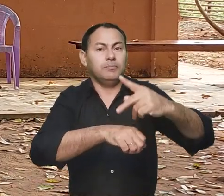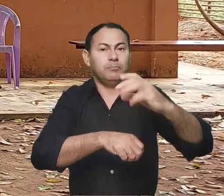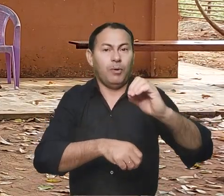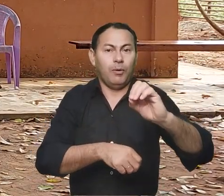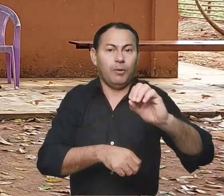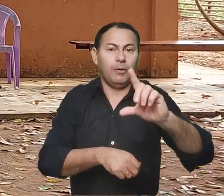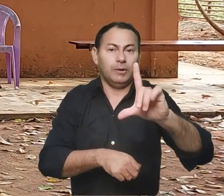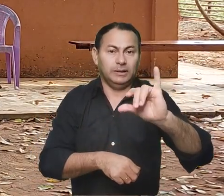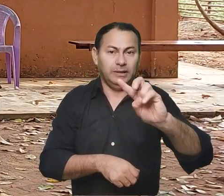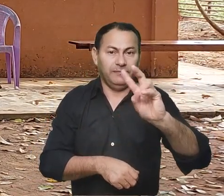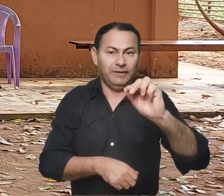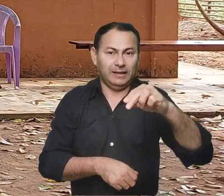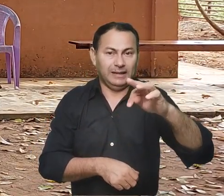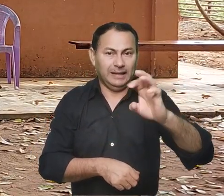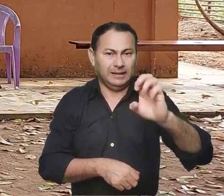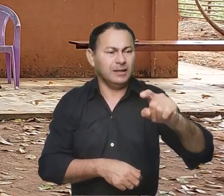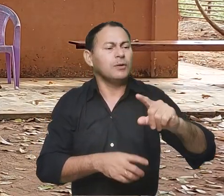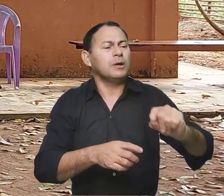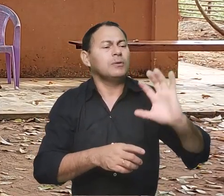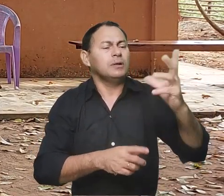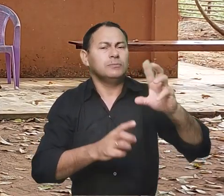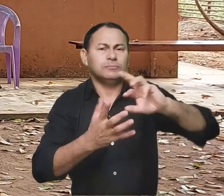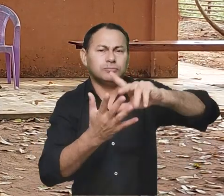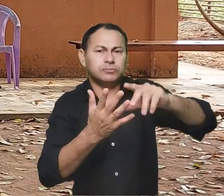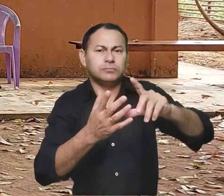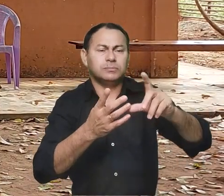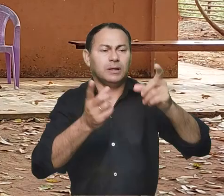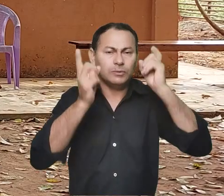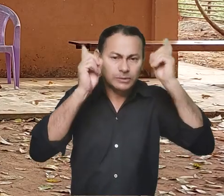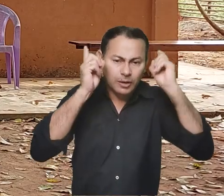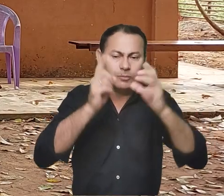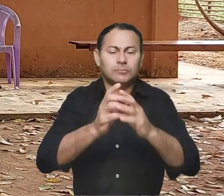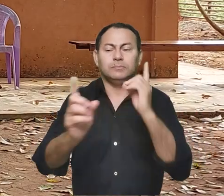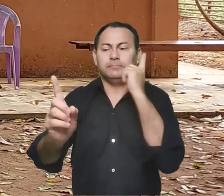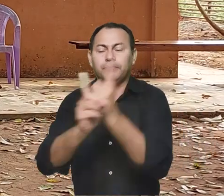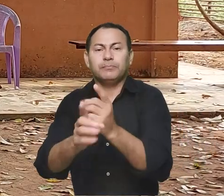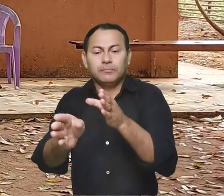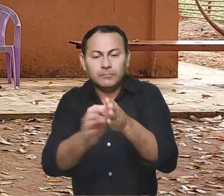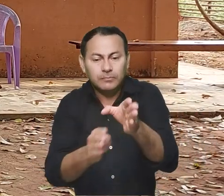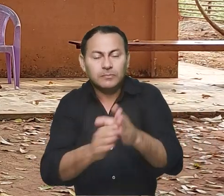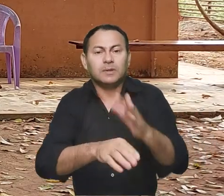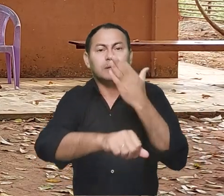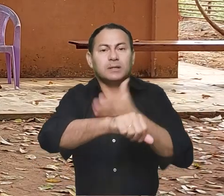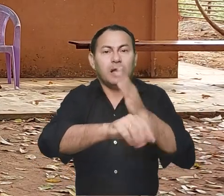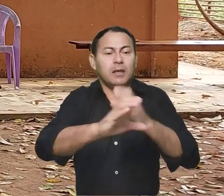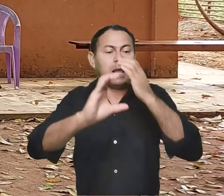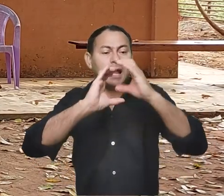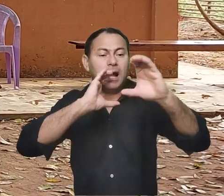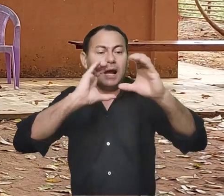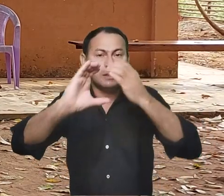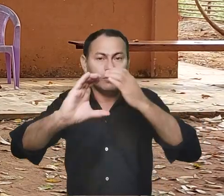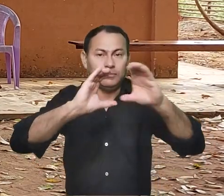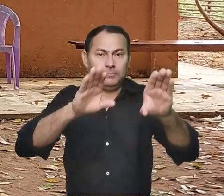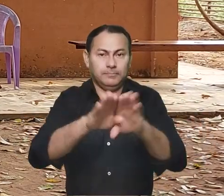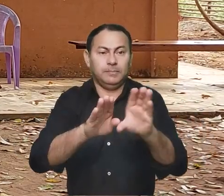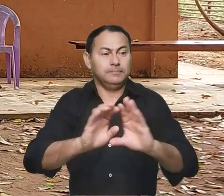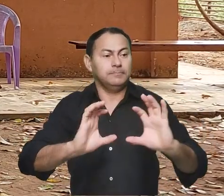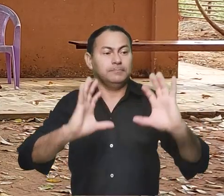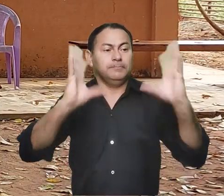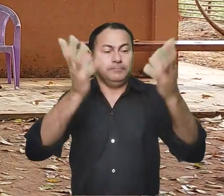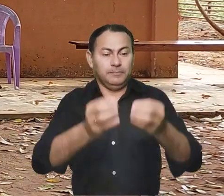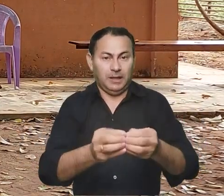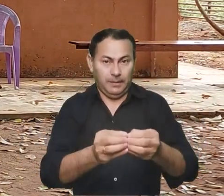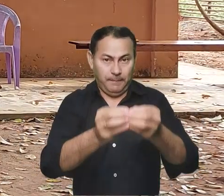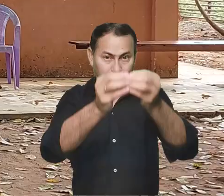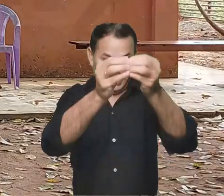polivalente. Aqui acontecem reuniões, encontros, formações, ensaio de cantos e também as